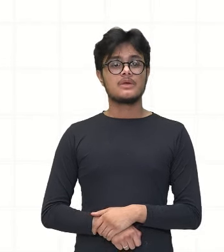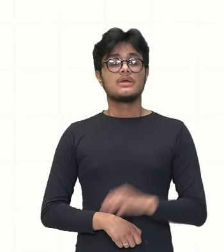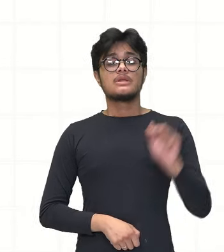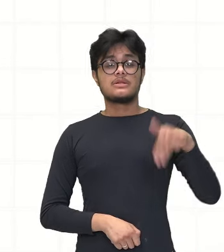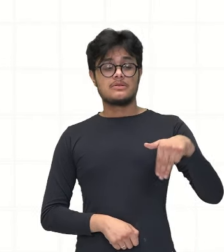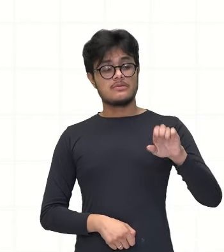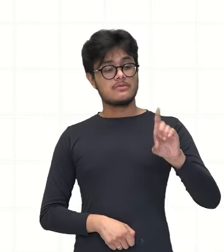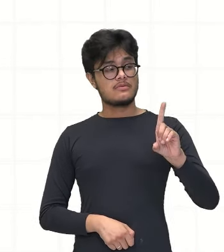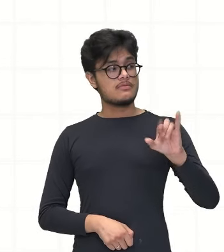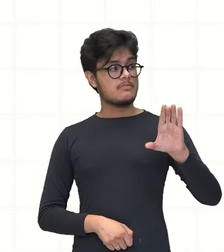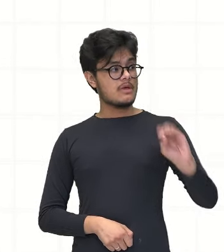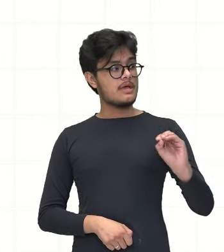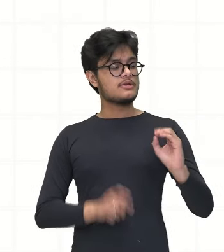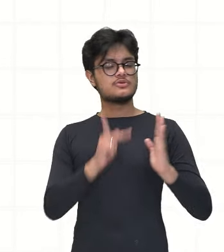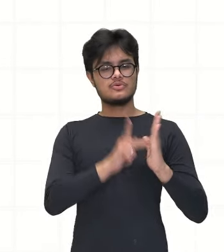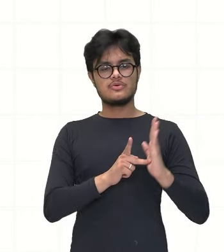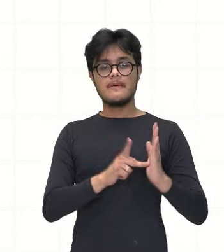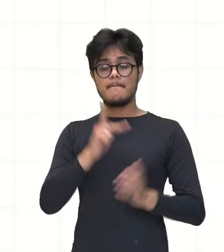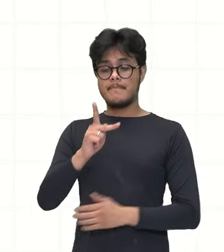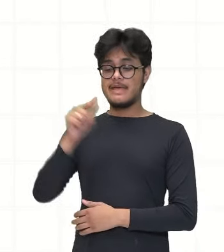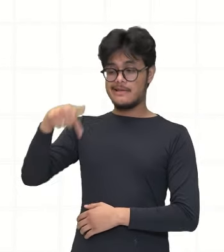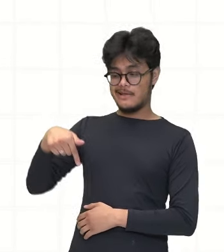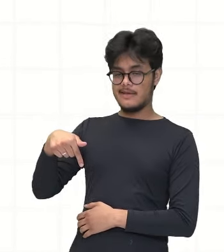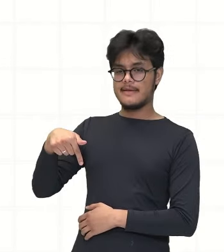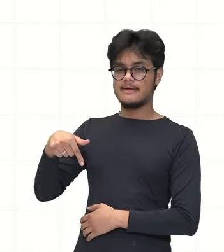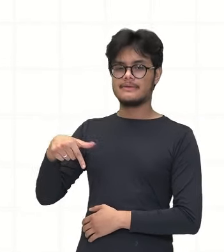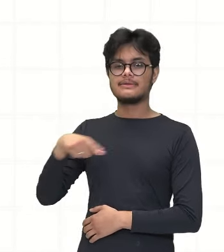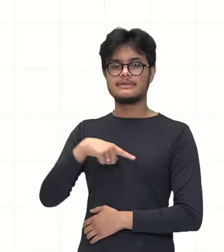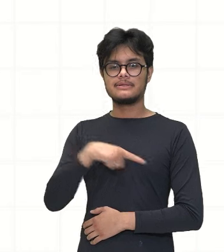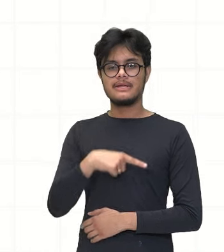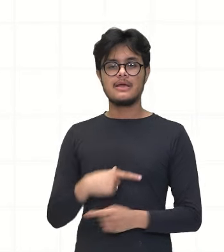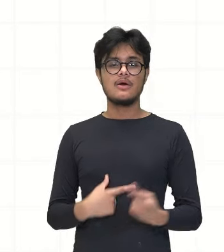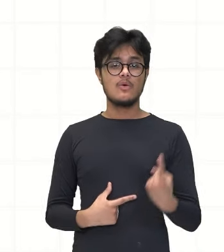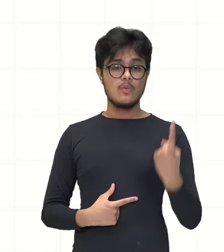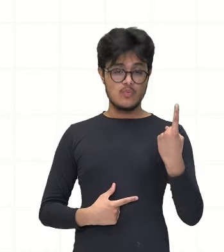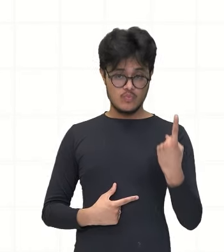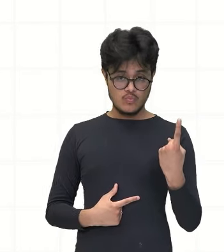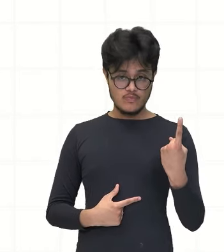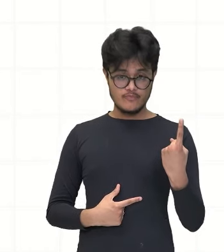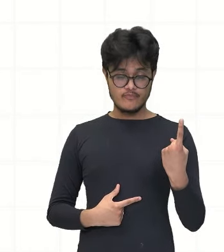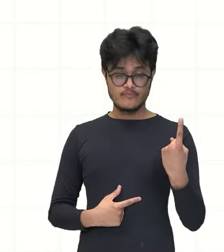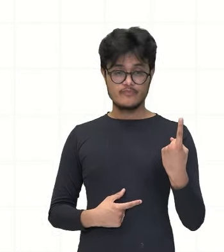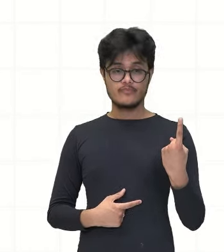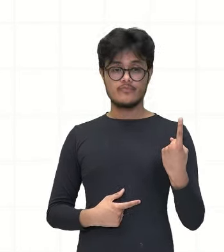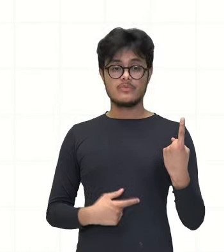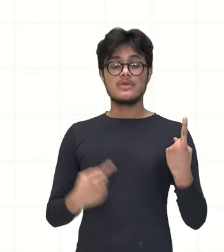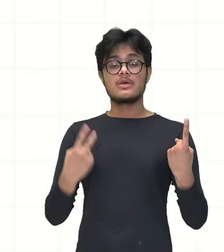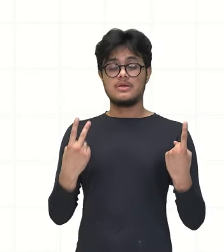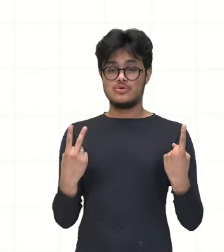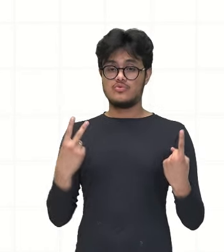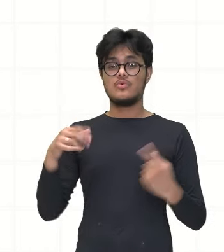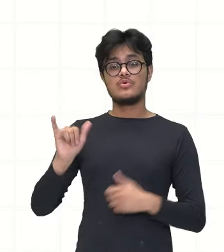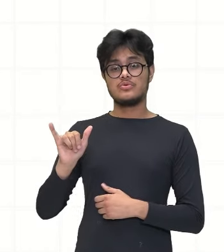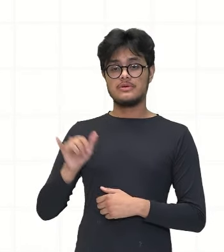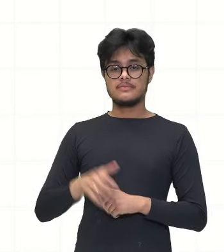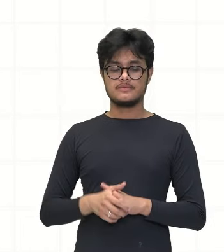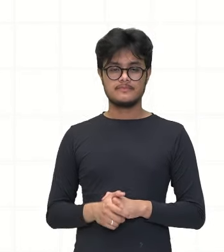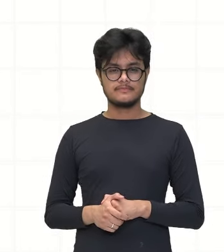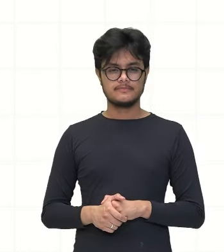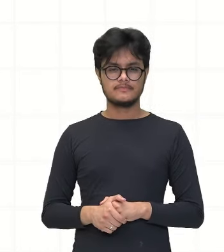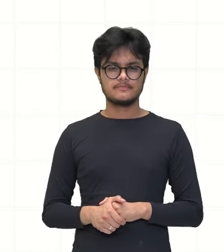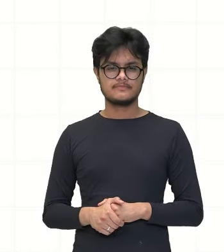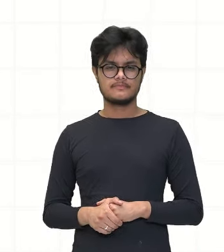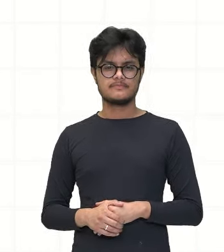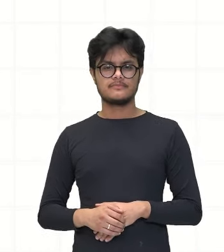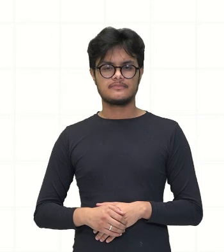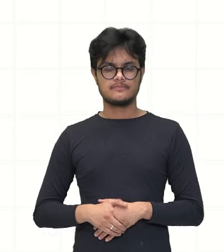aqui, né? De P e Q vai ser o 1 no X e o 2 no Y, né? Esse